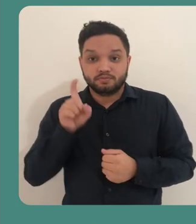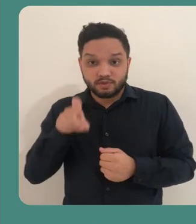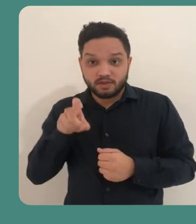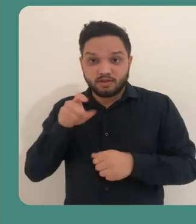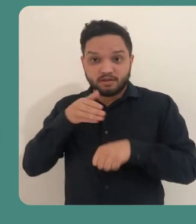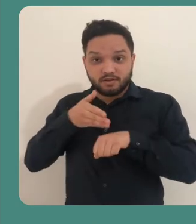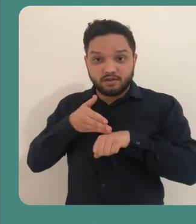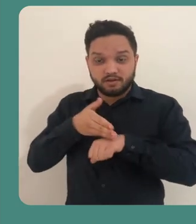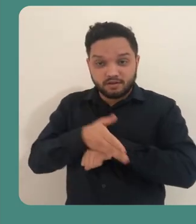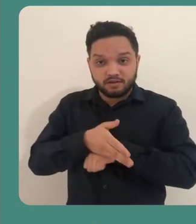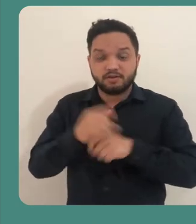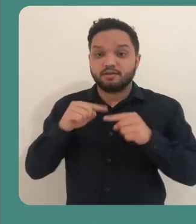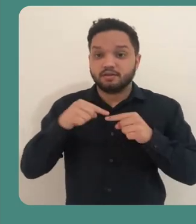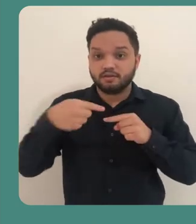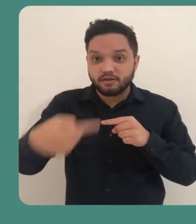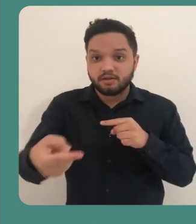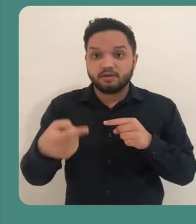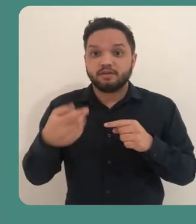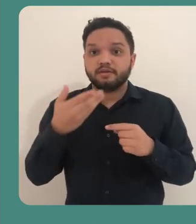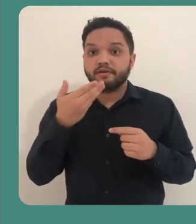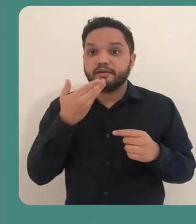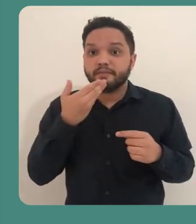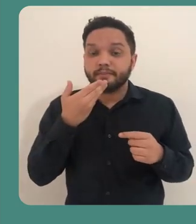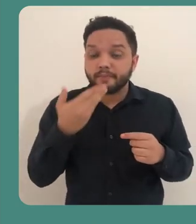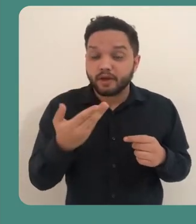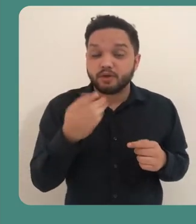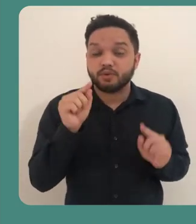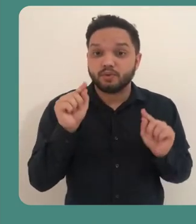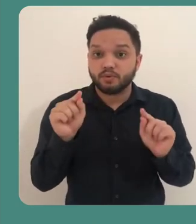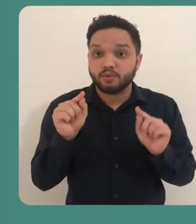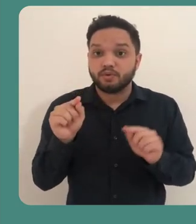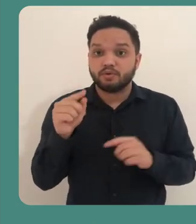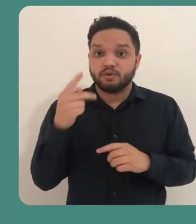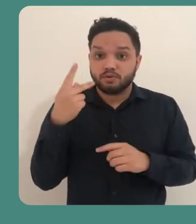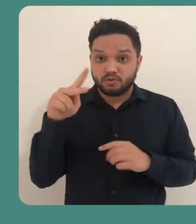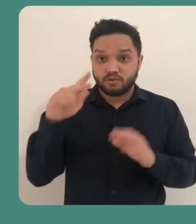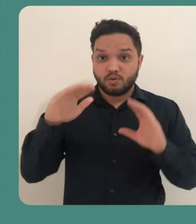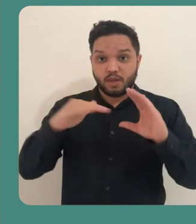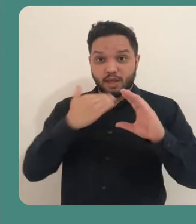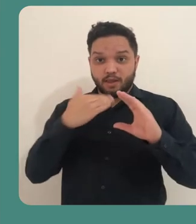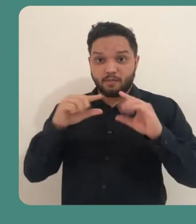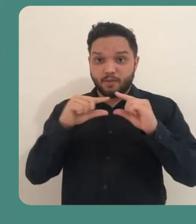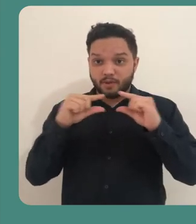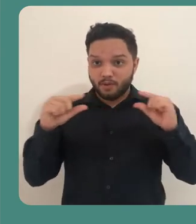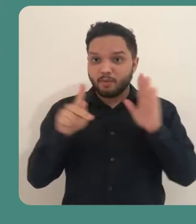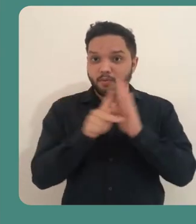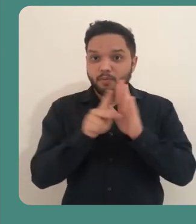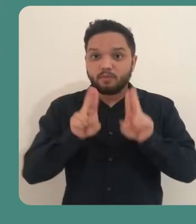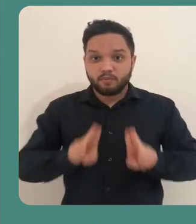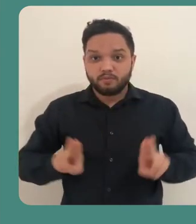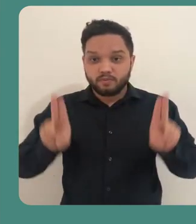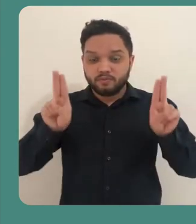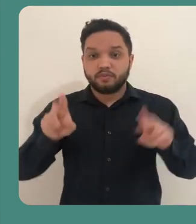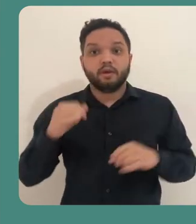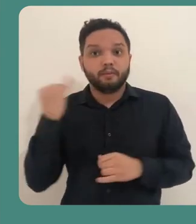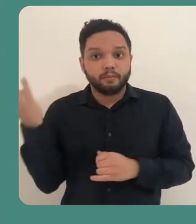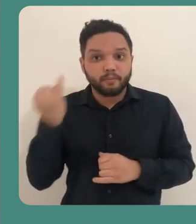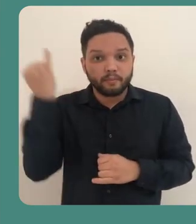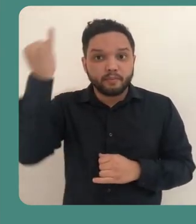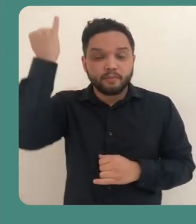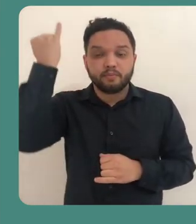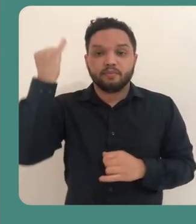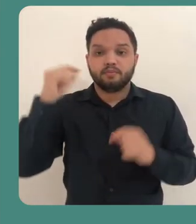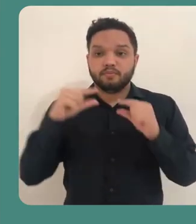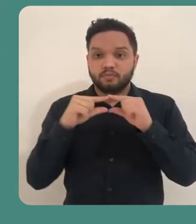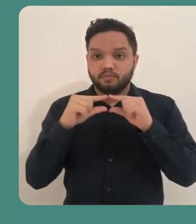Então clique em entrar e em seguida vai ser solicitado de você o seu e-mail da UFSC. E é importante